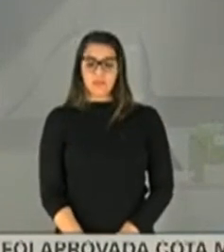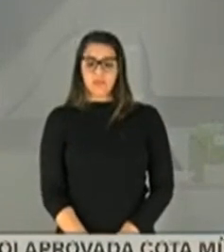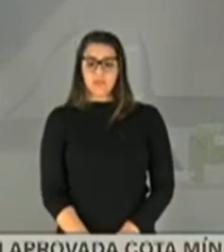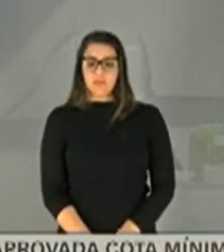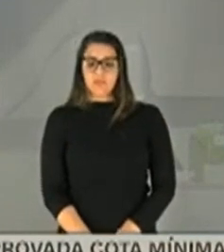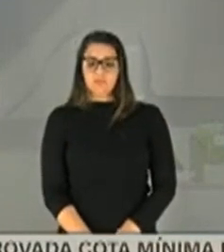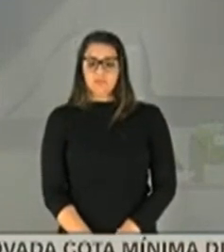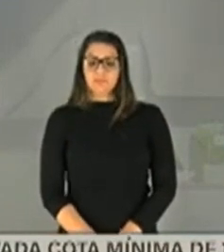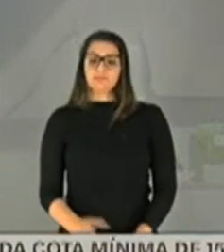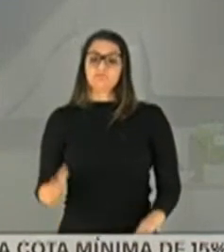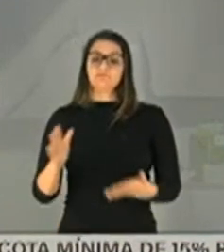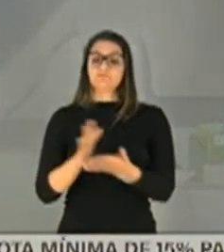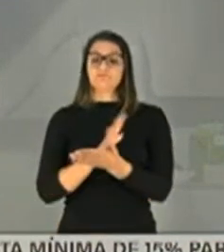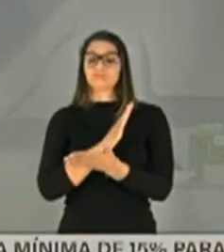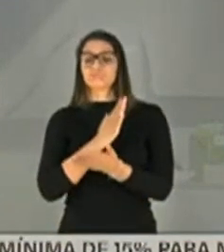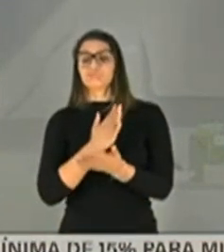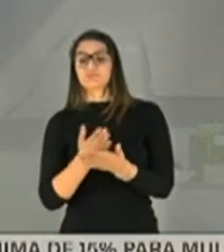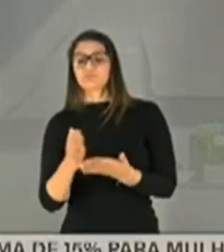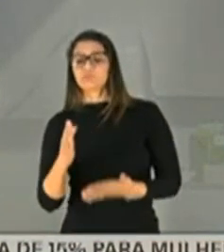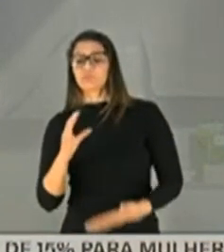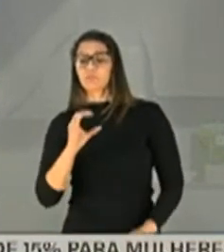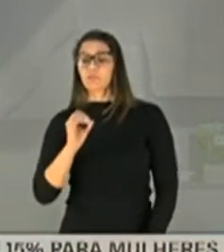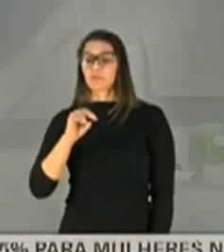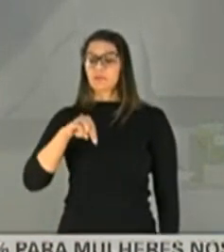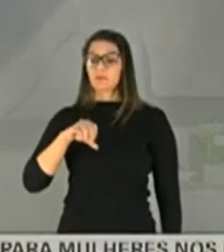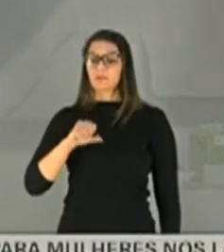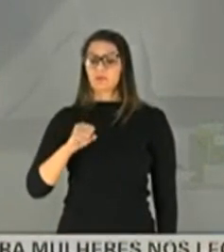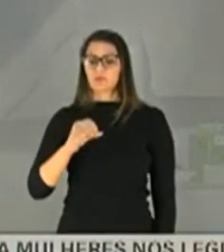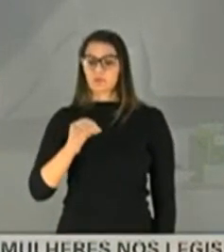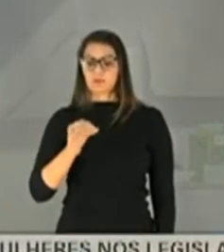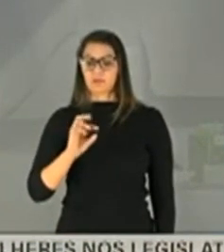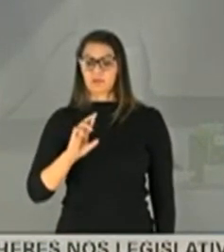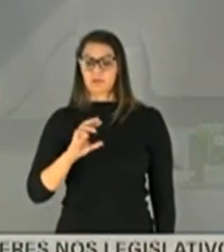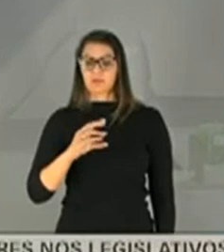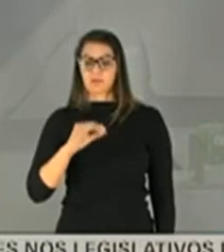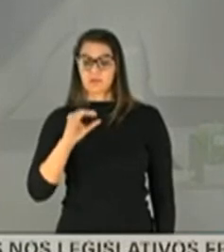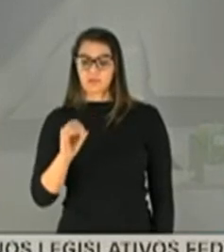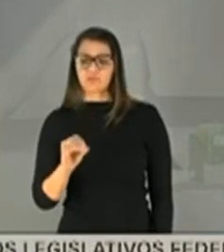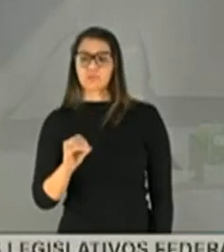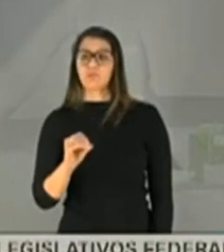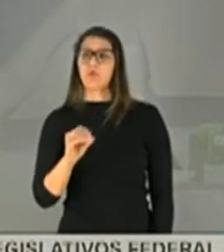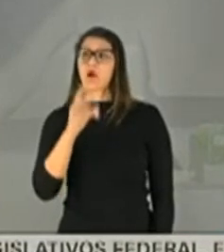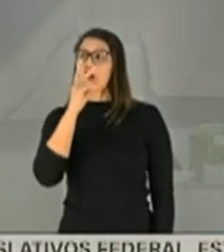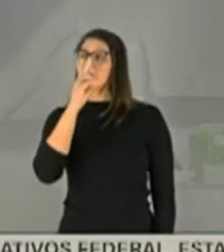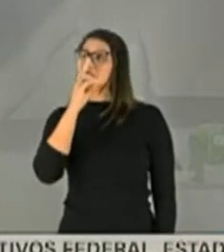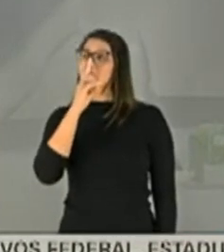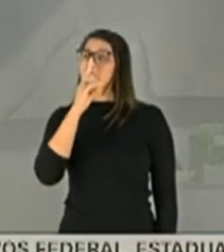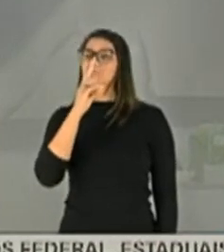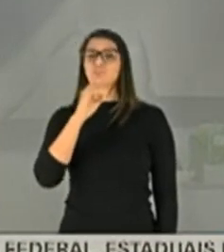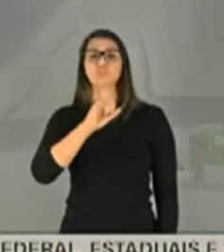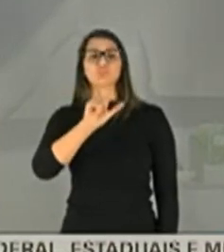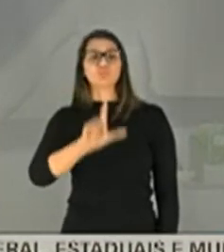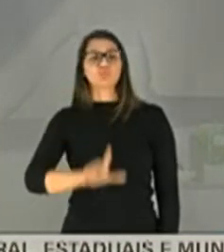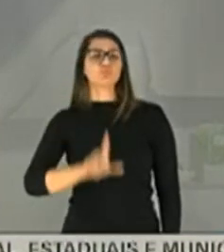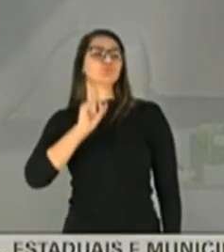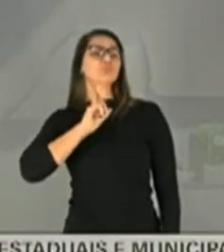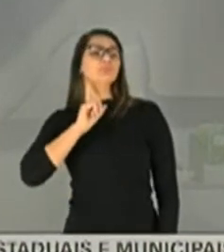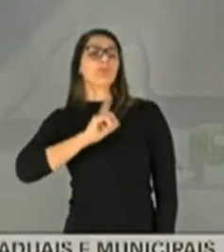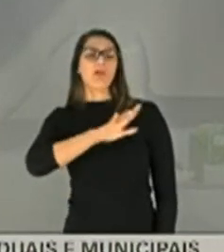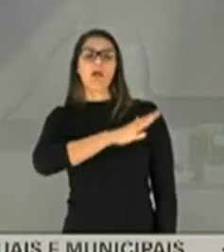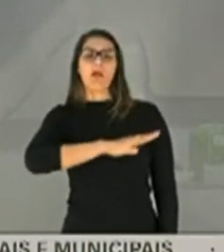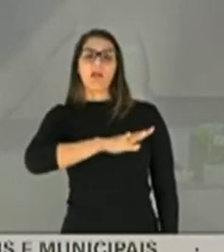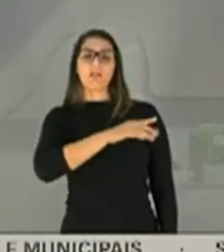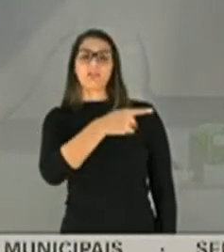São alguns consórcios, agora não vou me recordar de cabeça, do sul de Minas, ali da região do Dominguete, ali onde ele